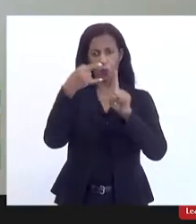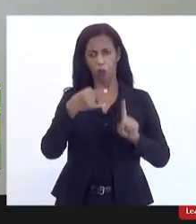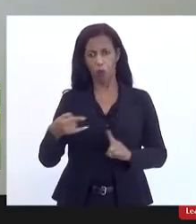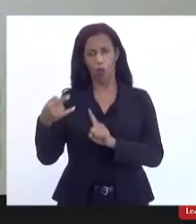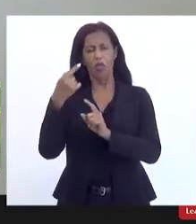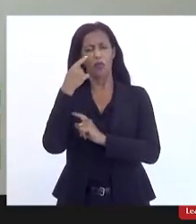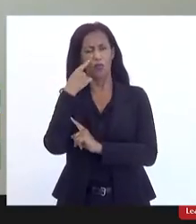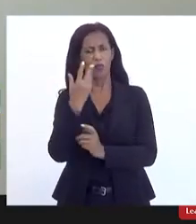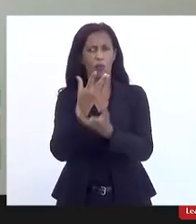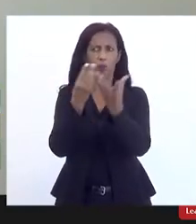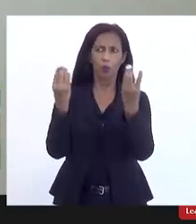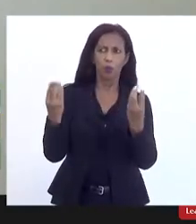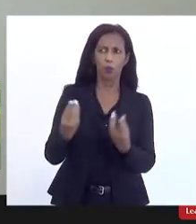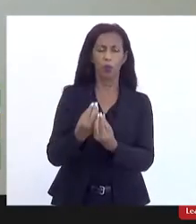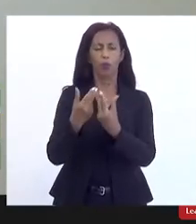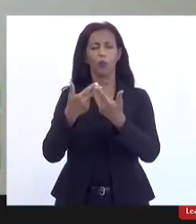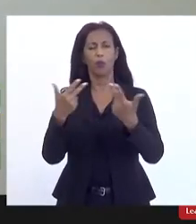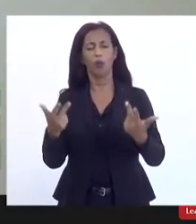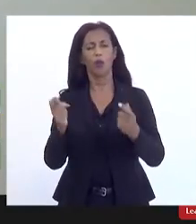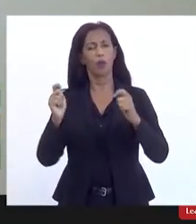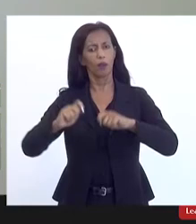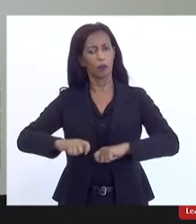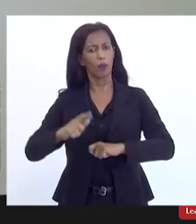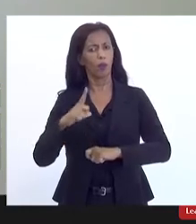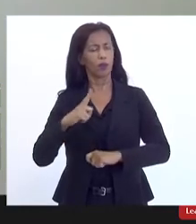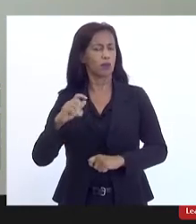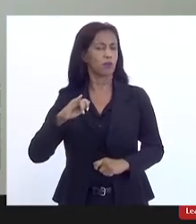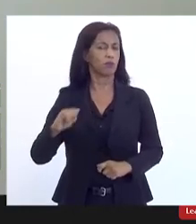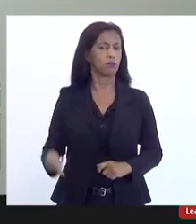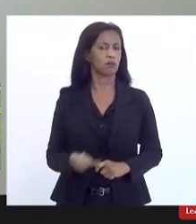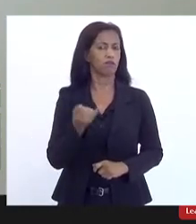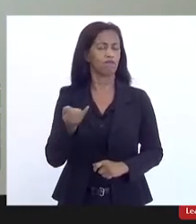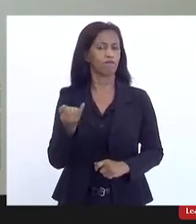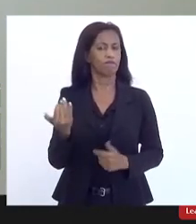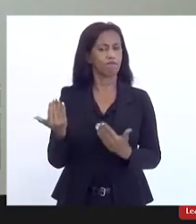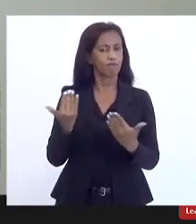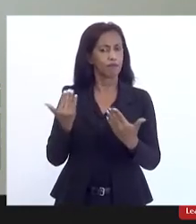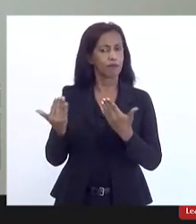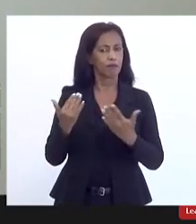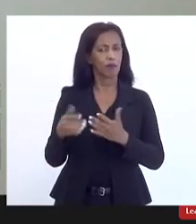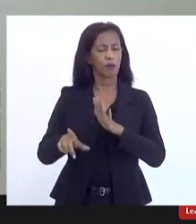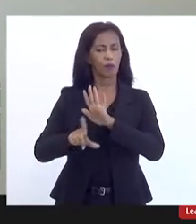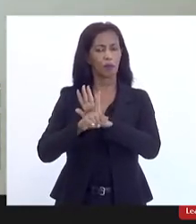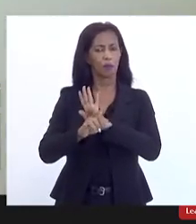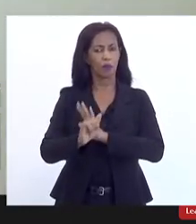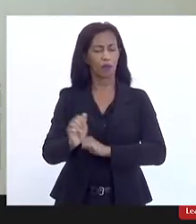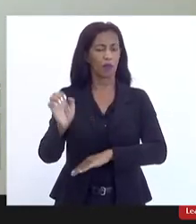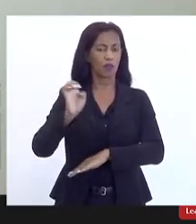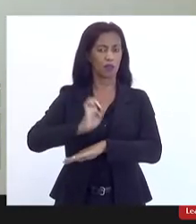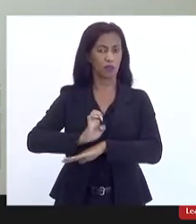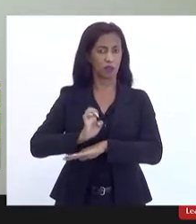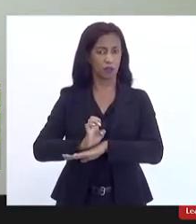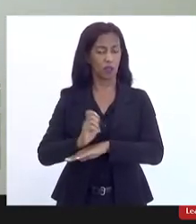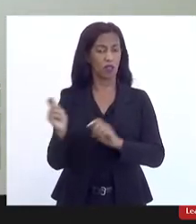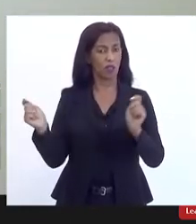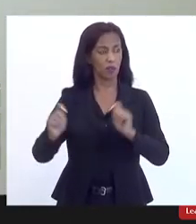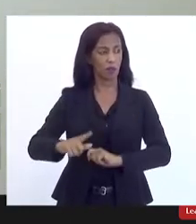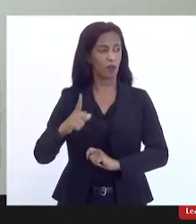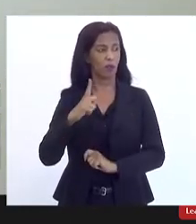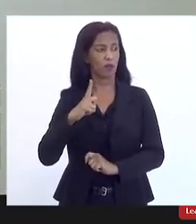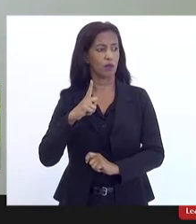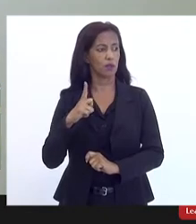contribuições que podem servir de parâmetros para uma legislação estadual que possa